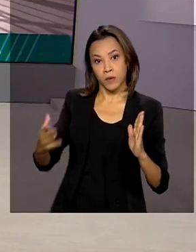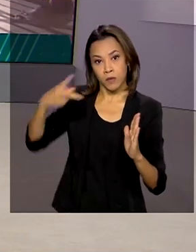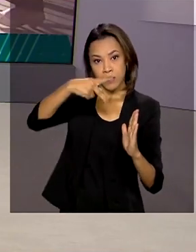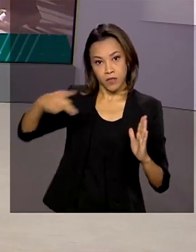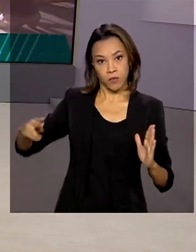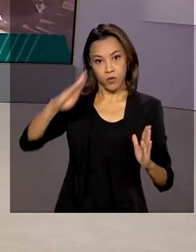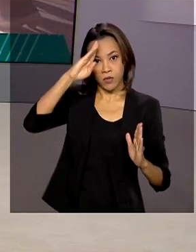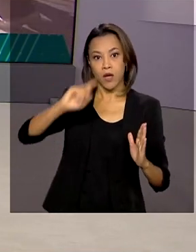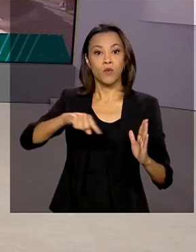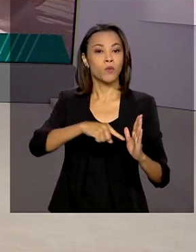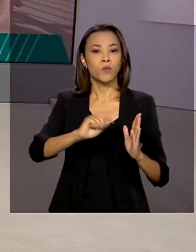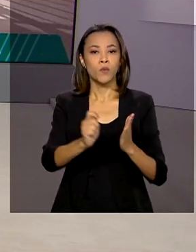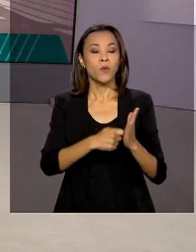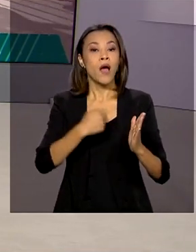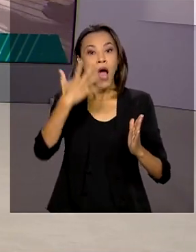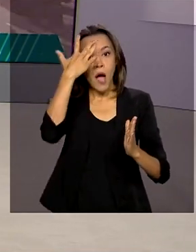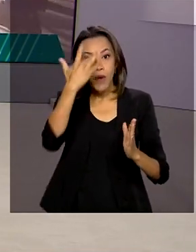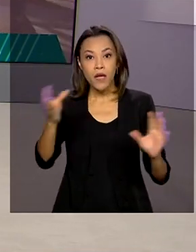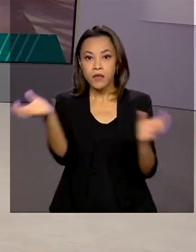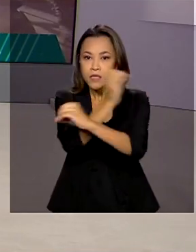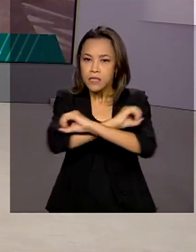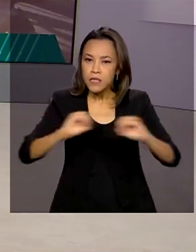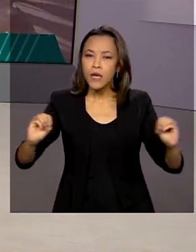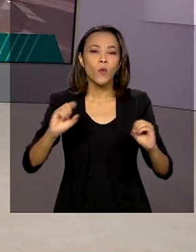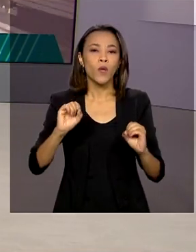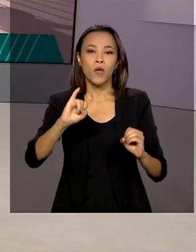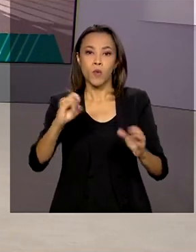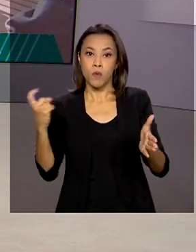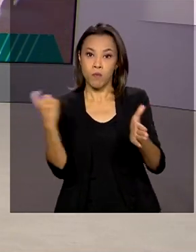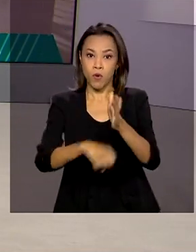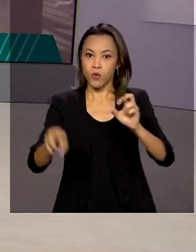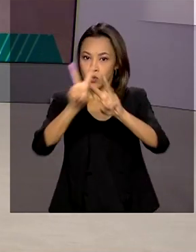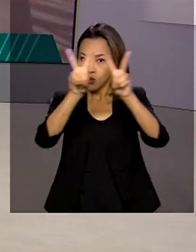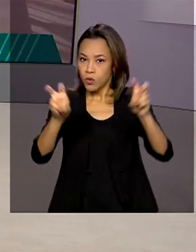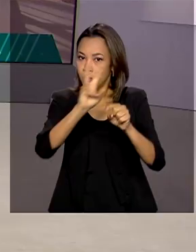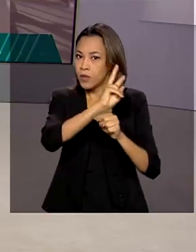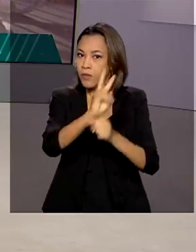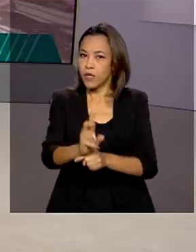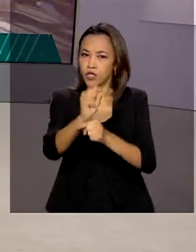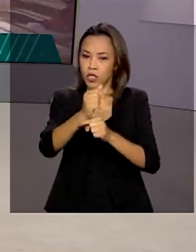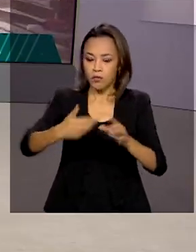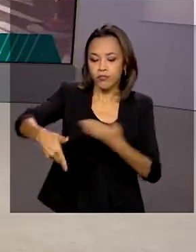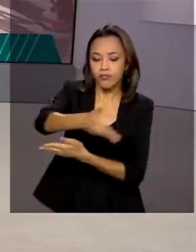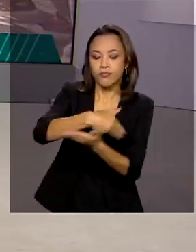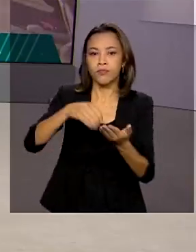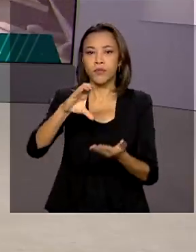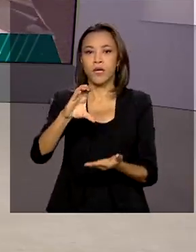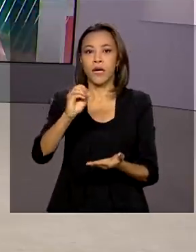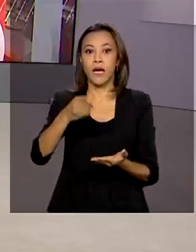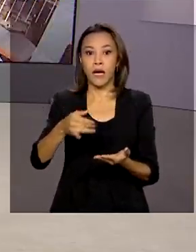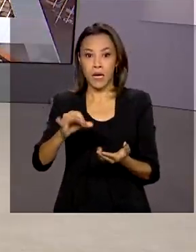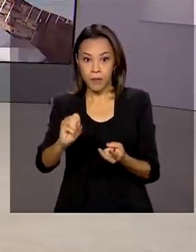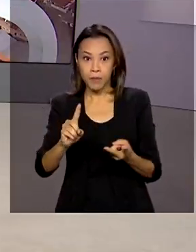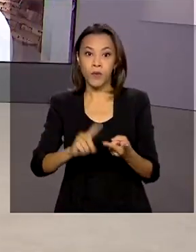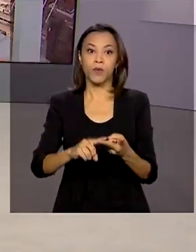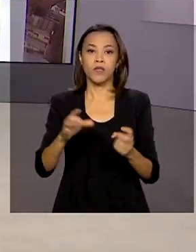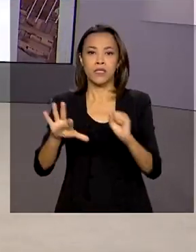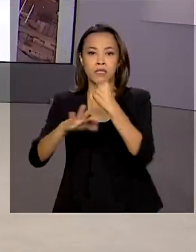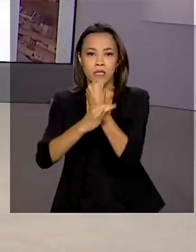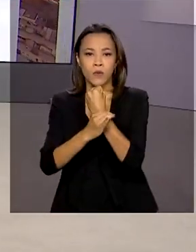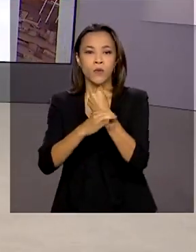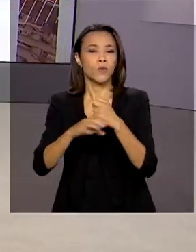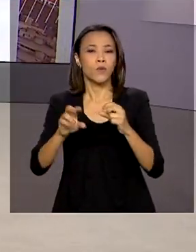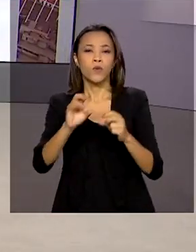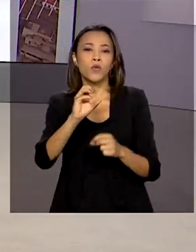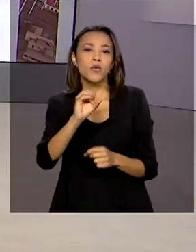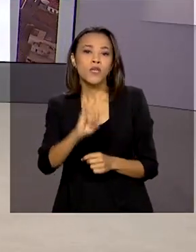Bolsonaro zera a partir de amanhã o imposto sobre operações de crédito, câmbio e seguro, o IOF, para operações até